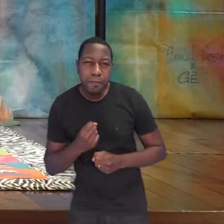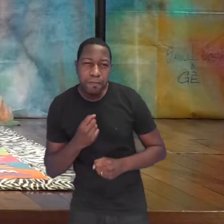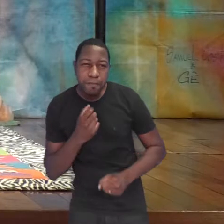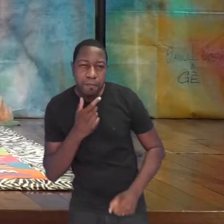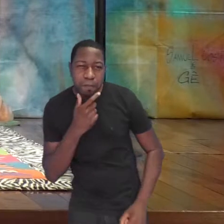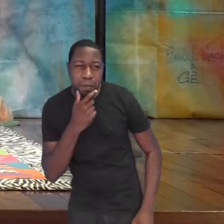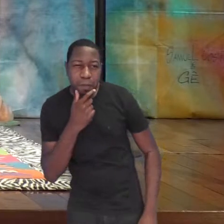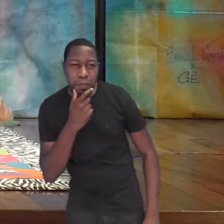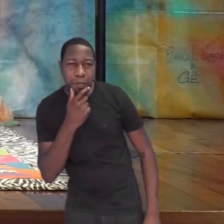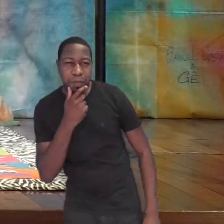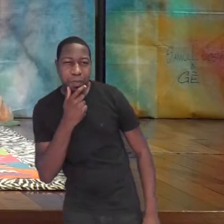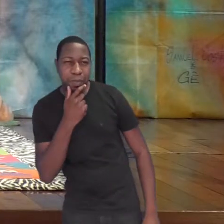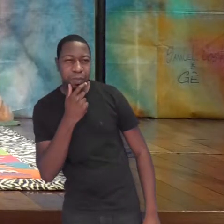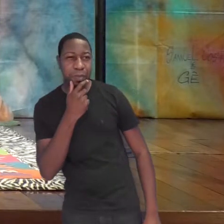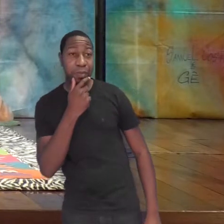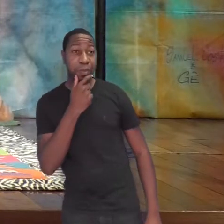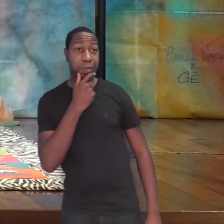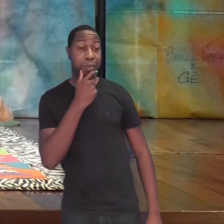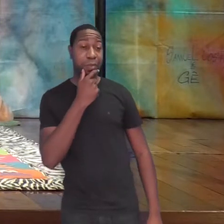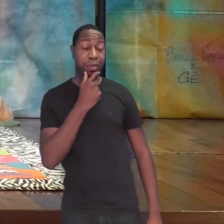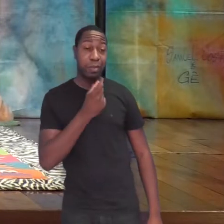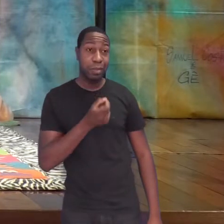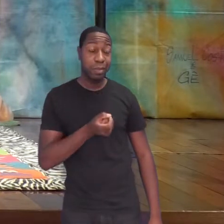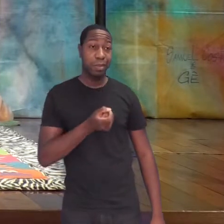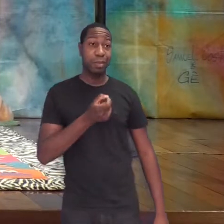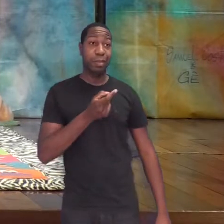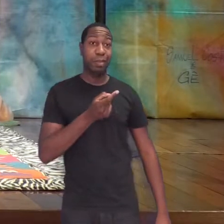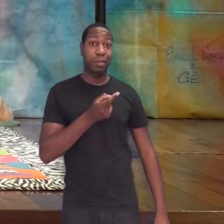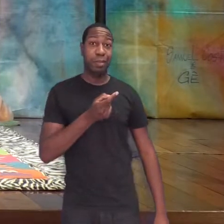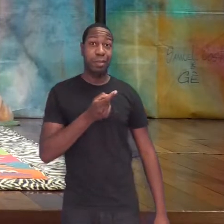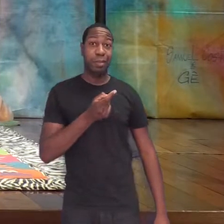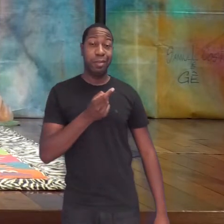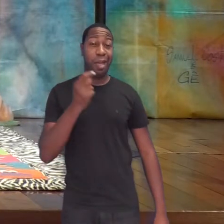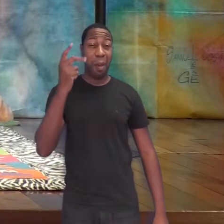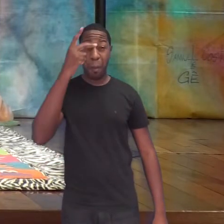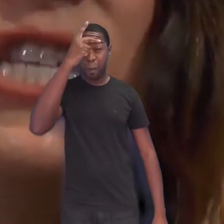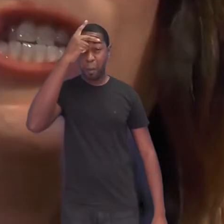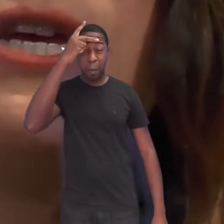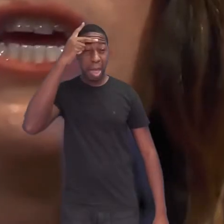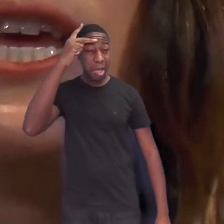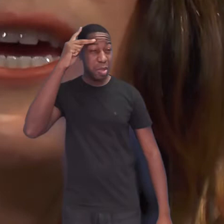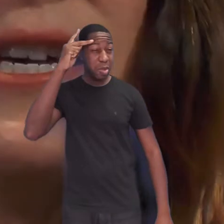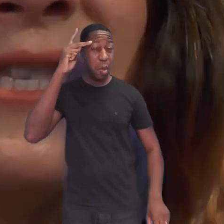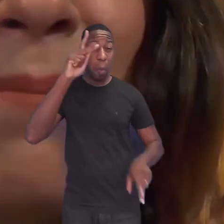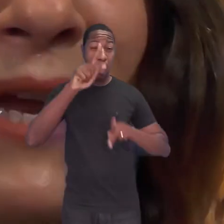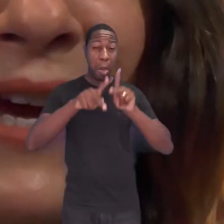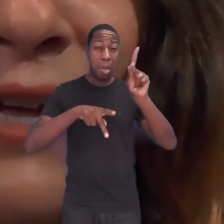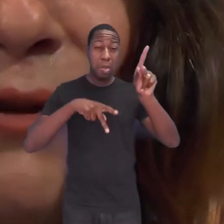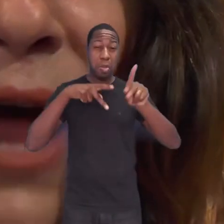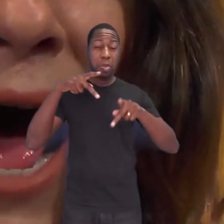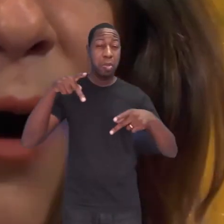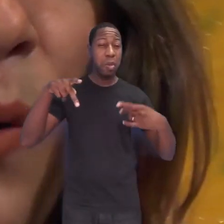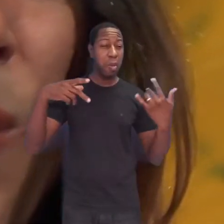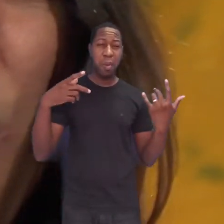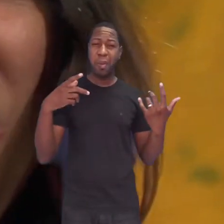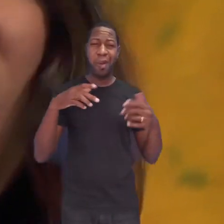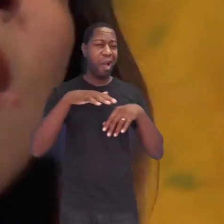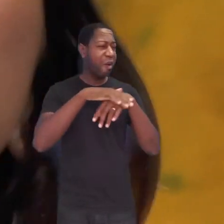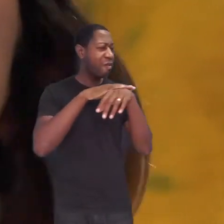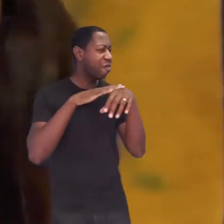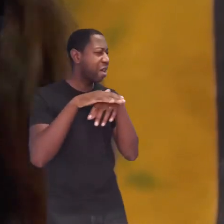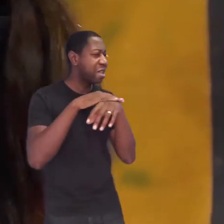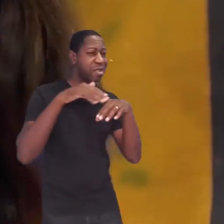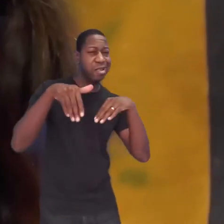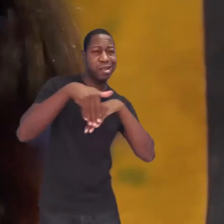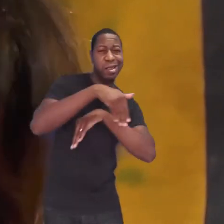ele até estranhou, porque era um tal de gente falando, de criança brincando na rua,